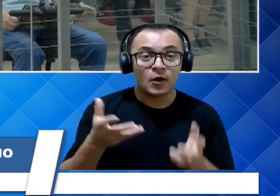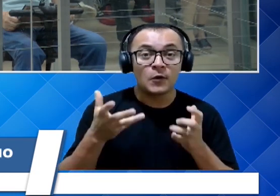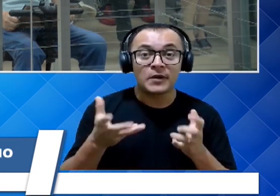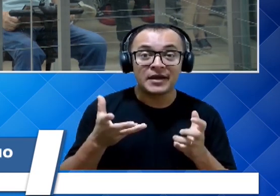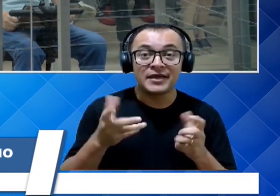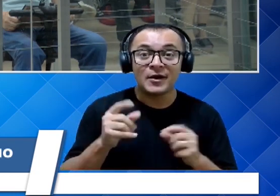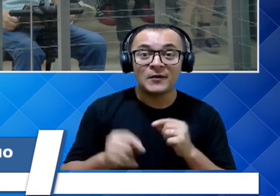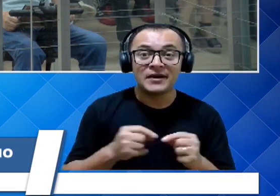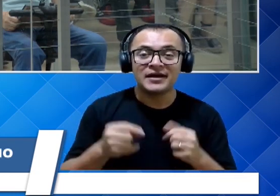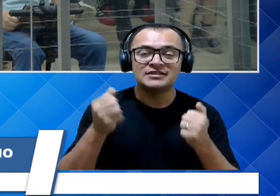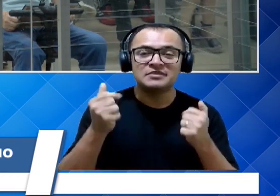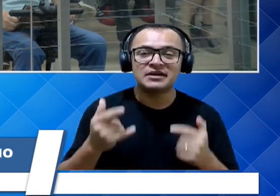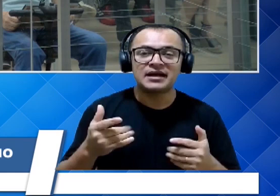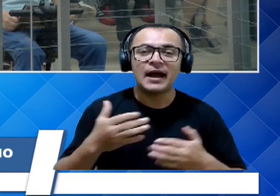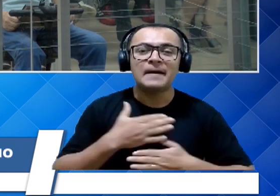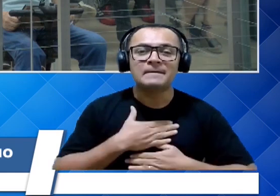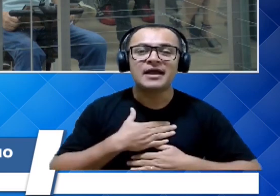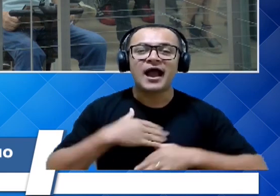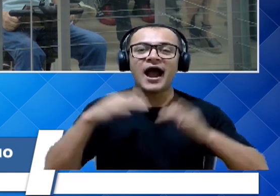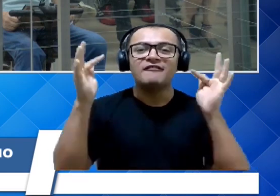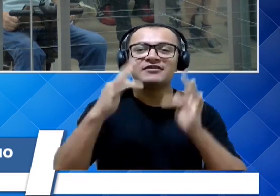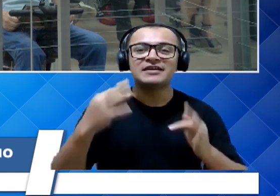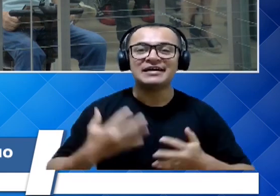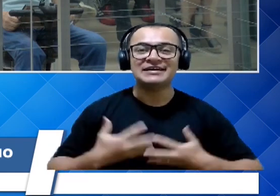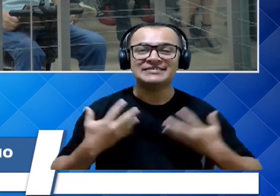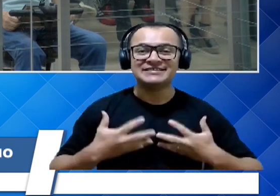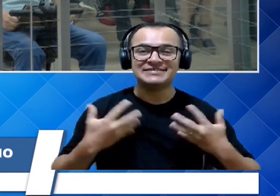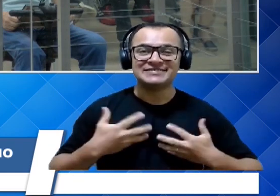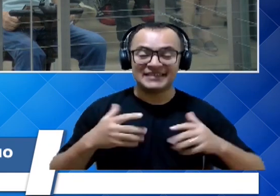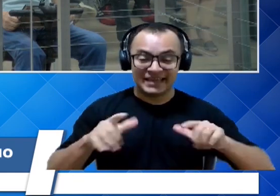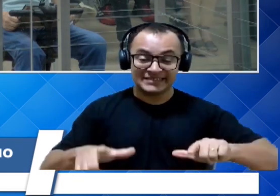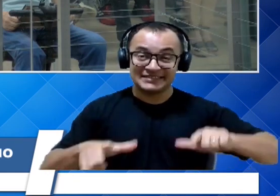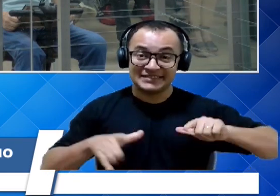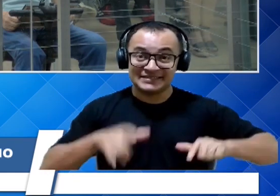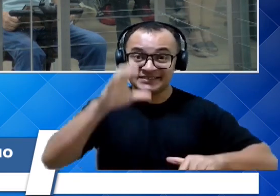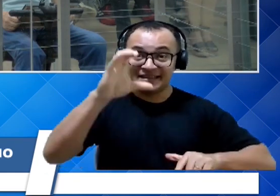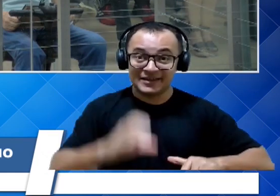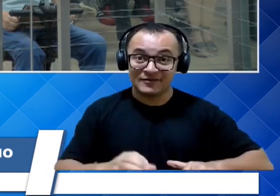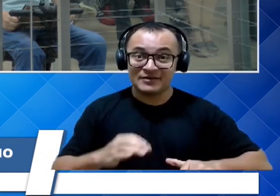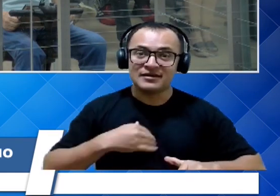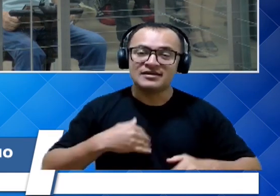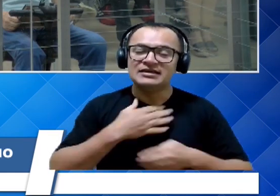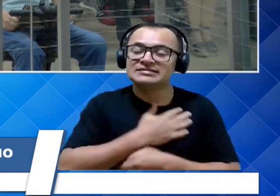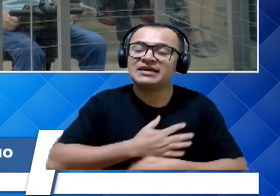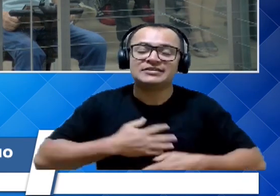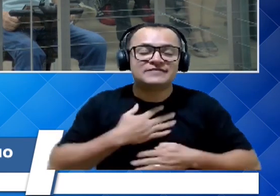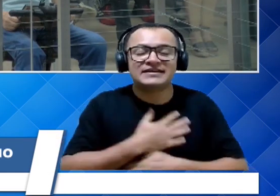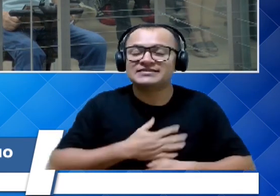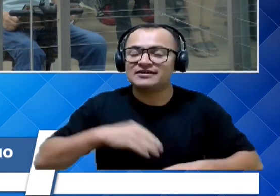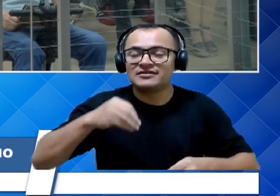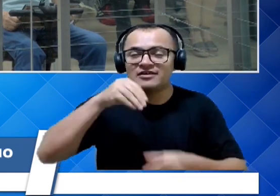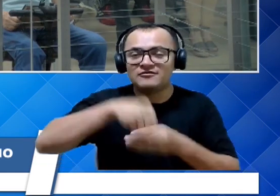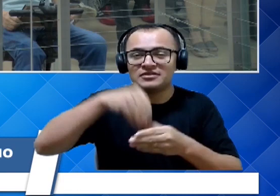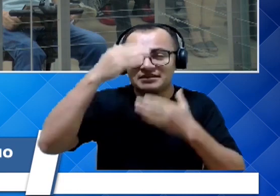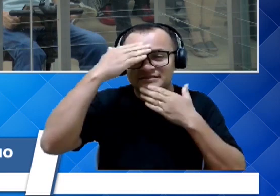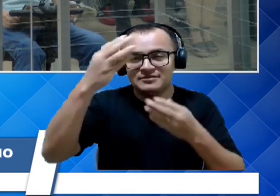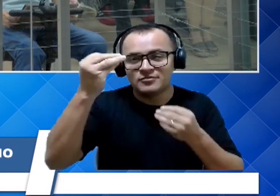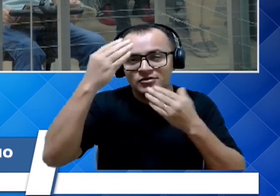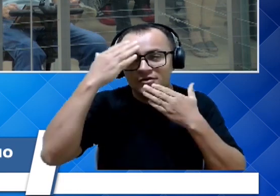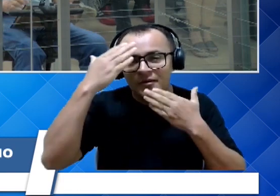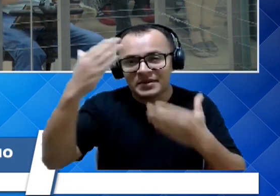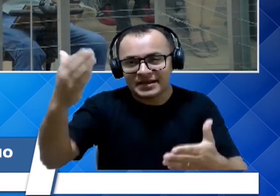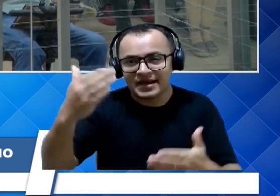e, sem dúvida, o título que me deu mais satisfação e gratidão de poder estar votado sim. Obrigado, seu Edson, por tudo, viu?